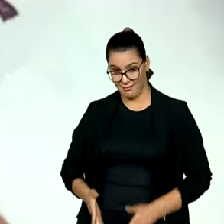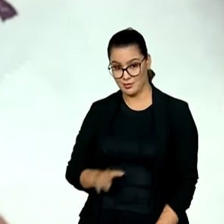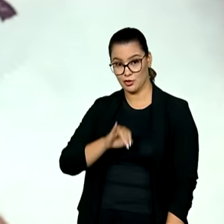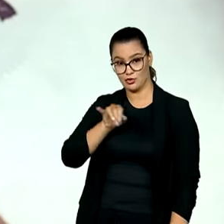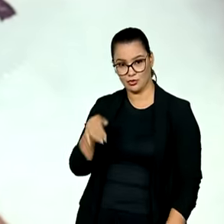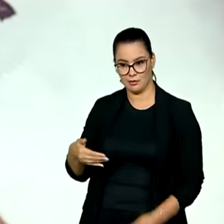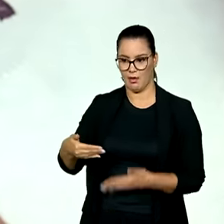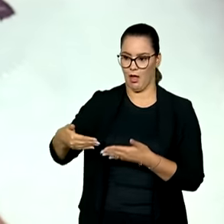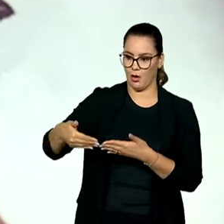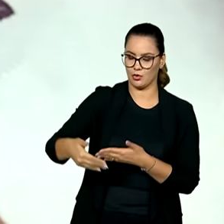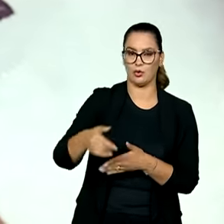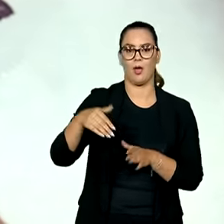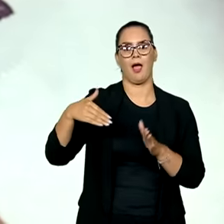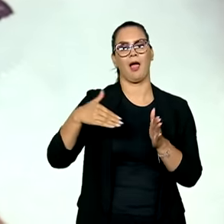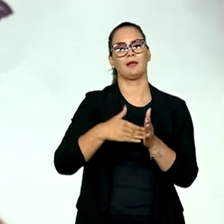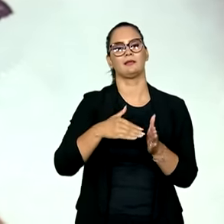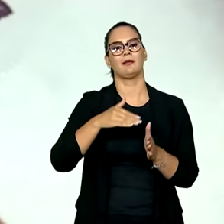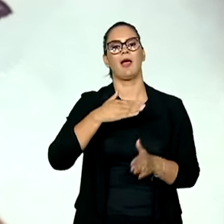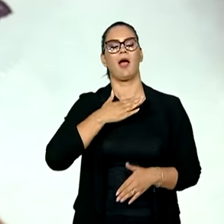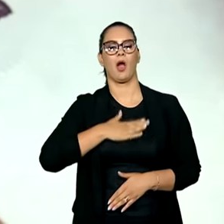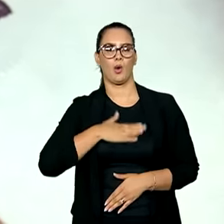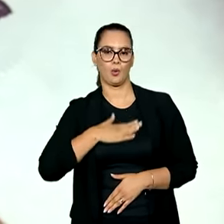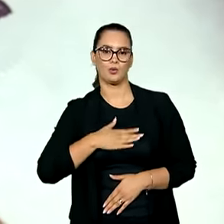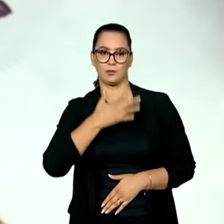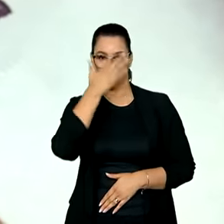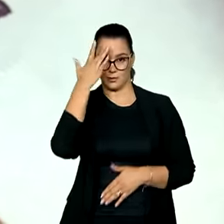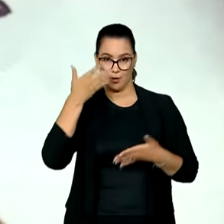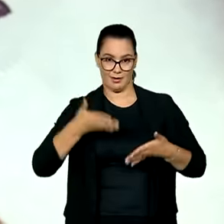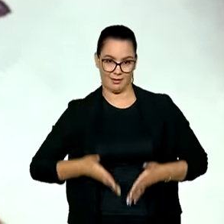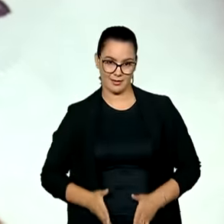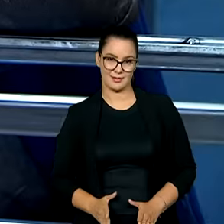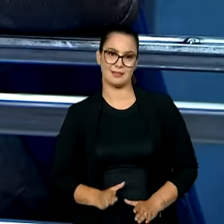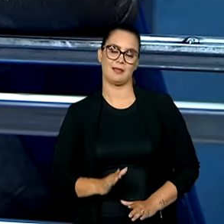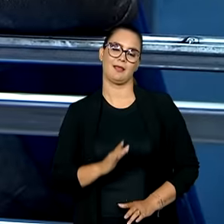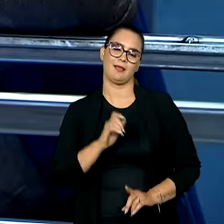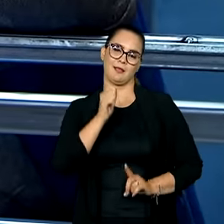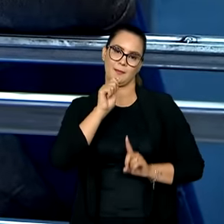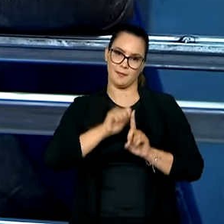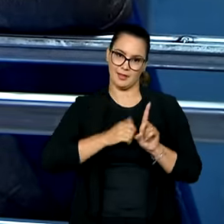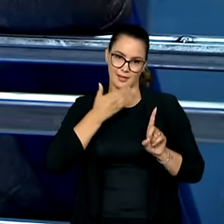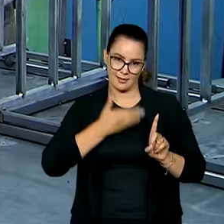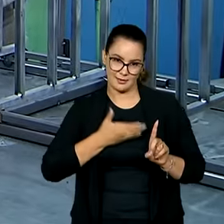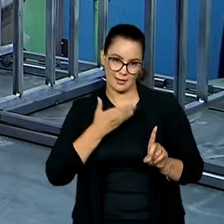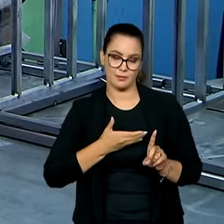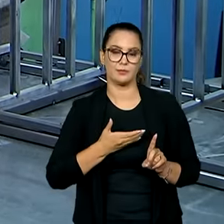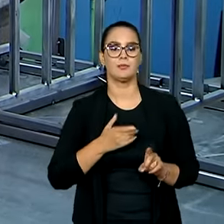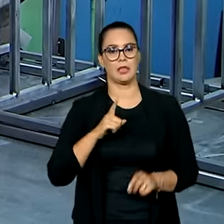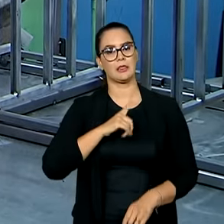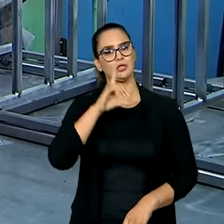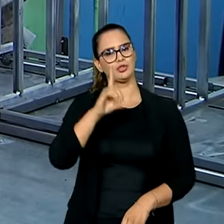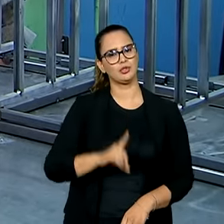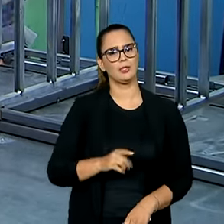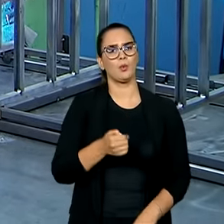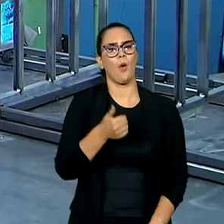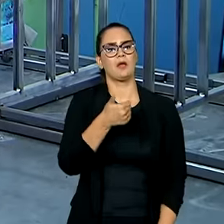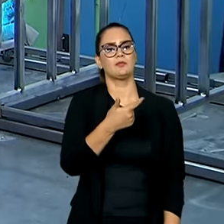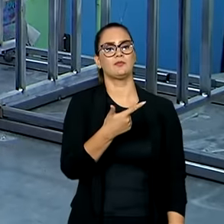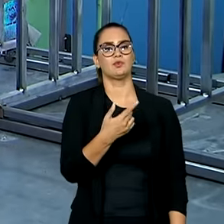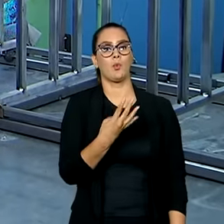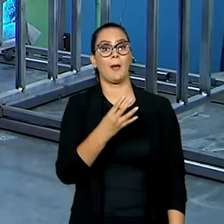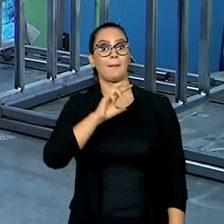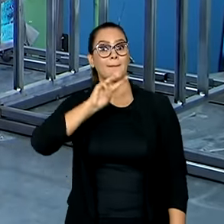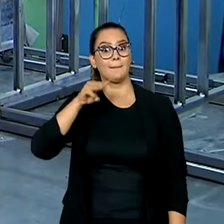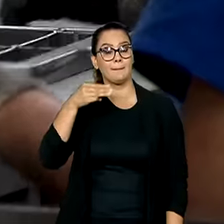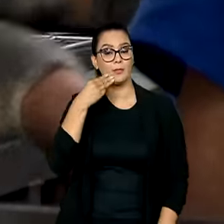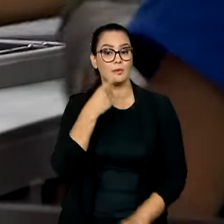segue até 15 de agosto para os nascidos em dezembro. Tem direito ao abono salarial quase 24 milhões e meio de